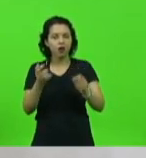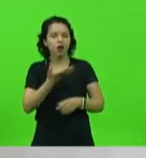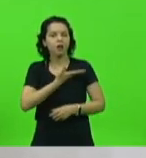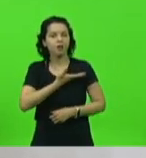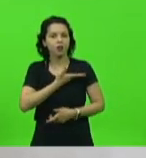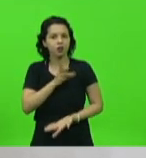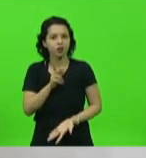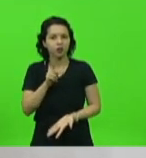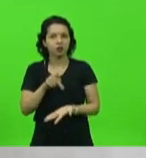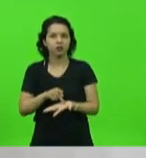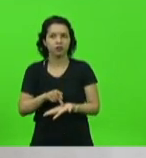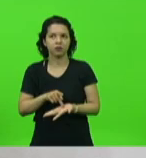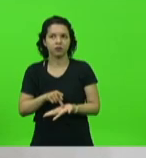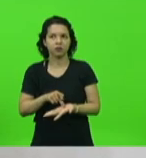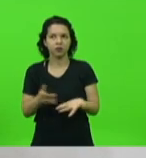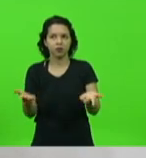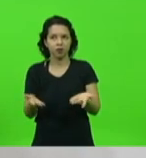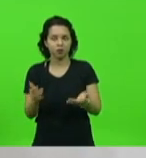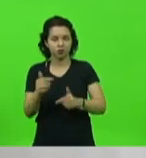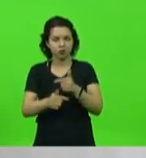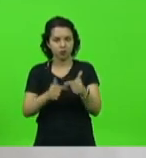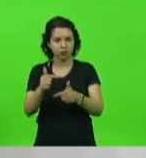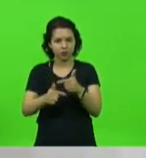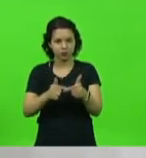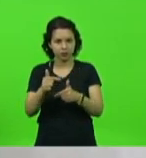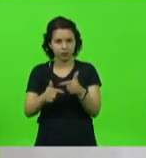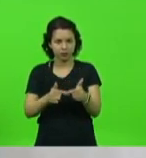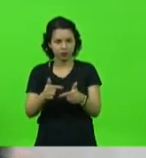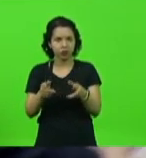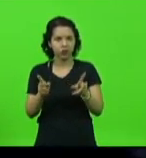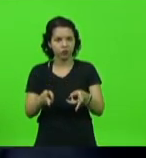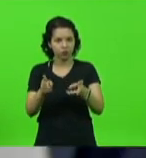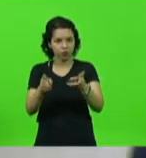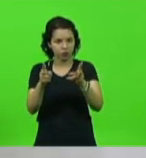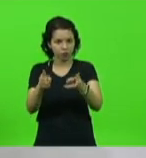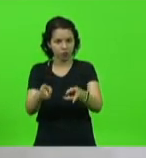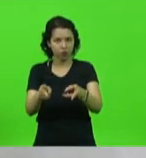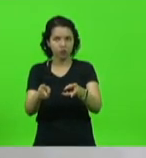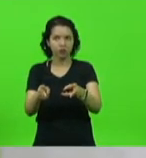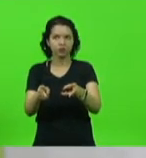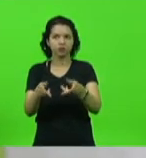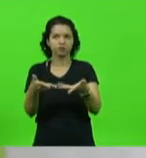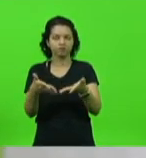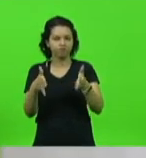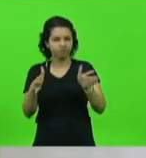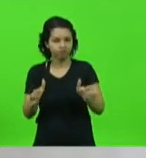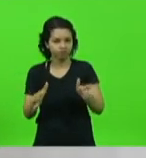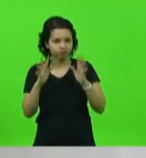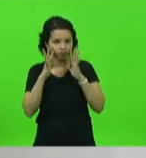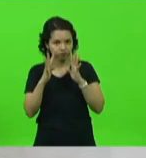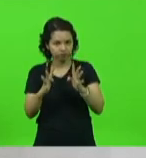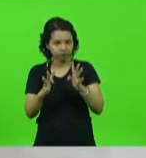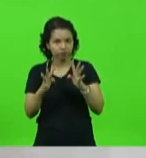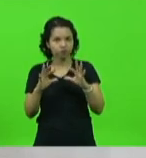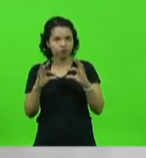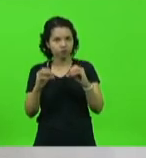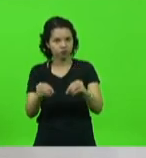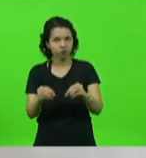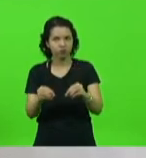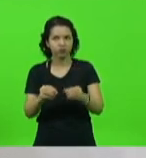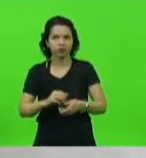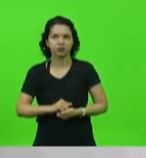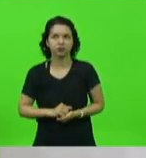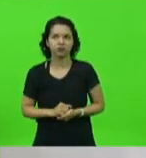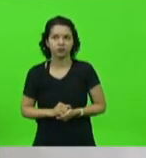que estão trabalhando por eles. Continuarei jogando limpo e com portas abertas para ouvir a todos, buscando uma